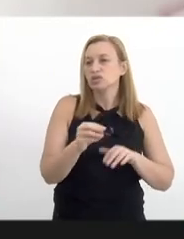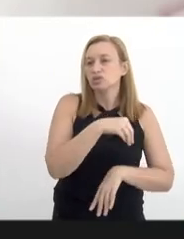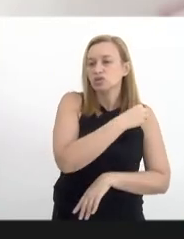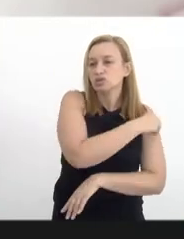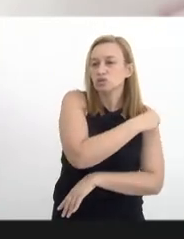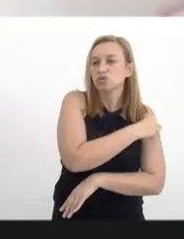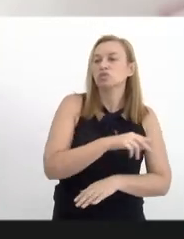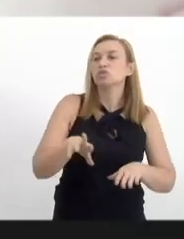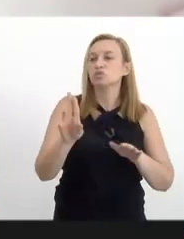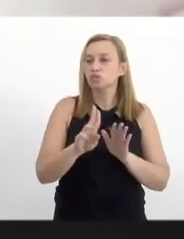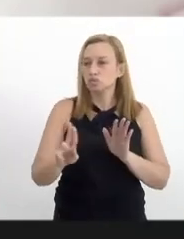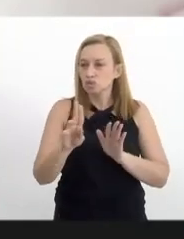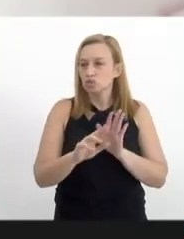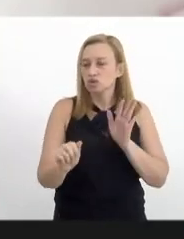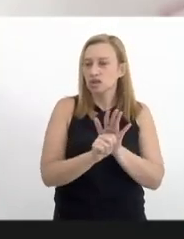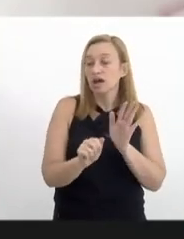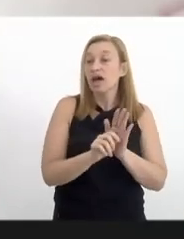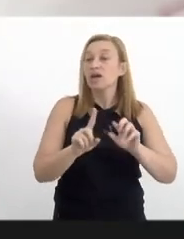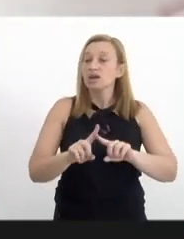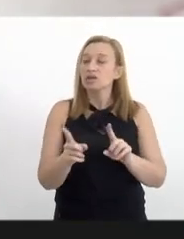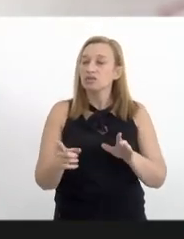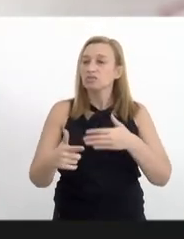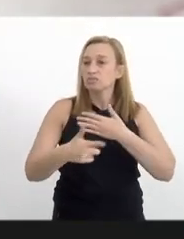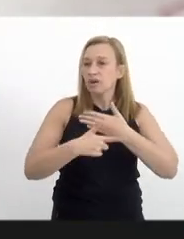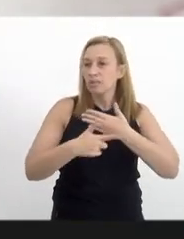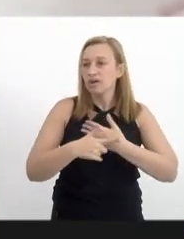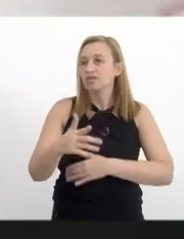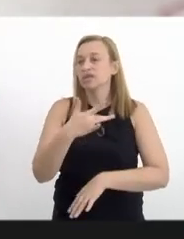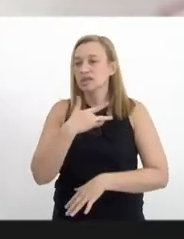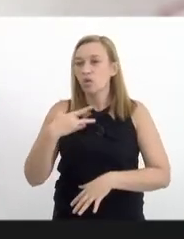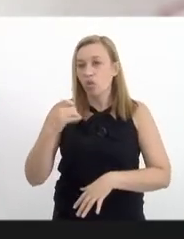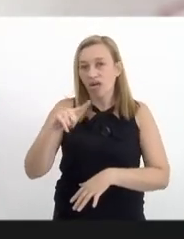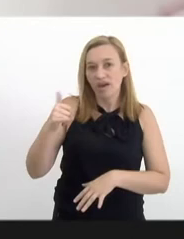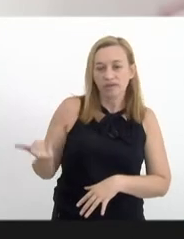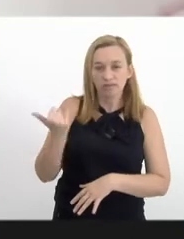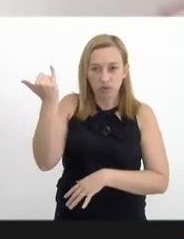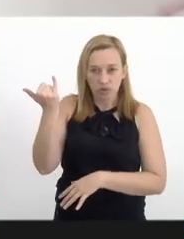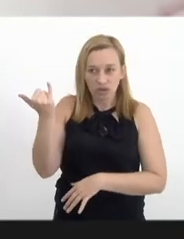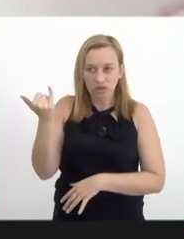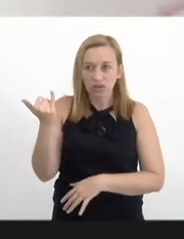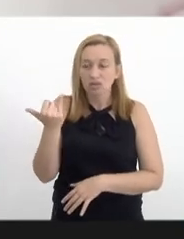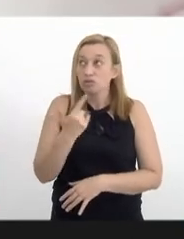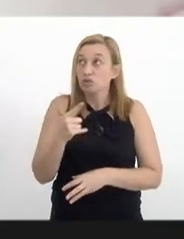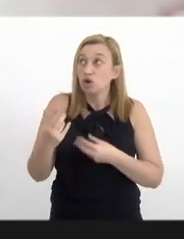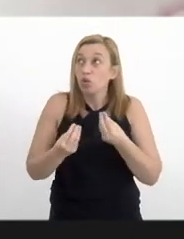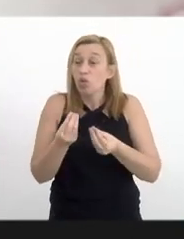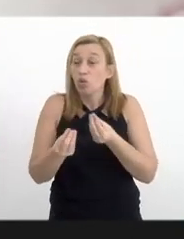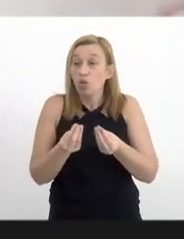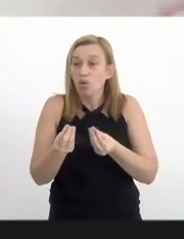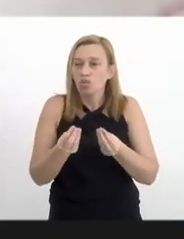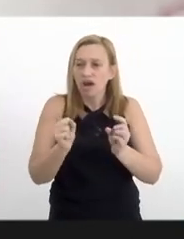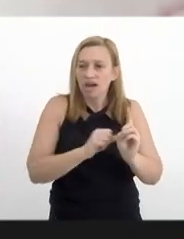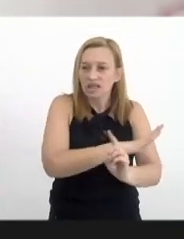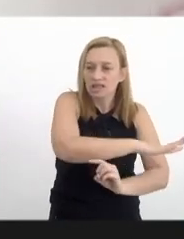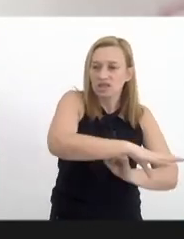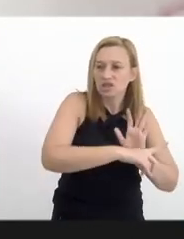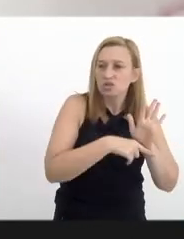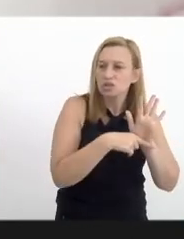e o papel da saúde é muito importante, não dá para assistência social